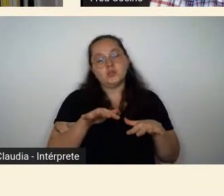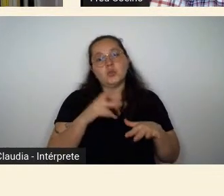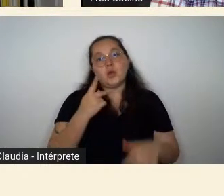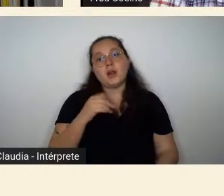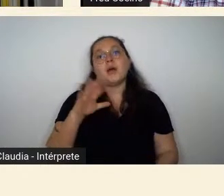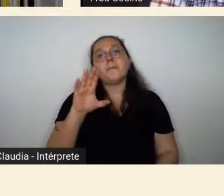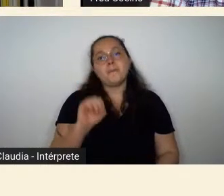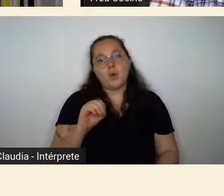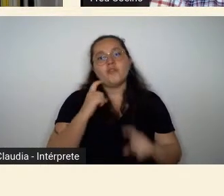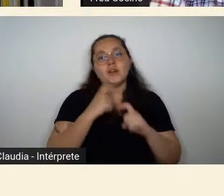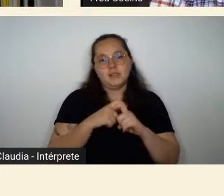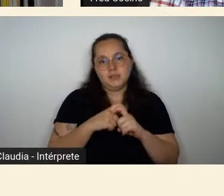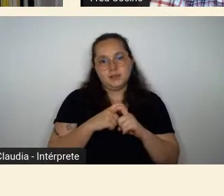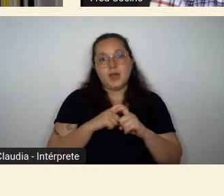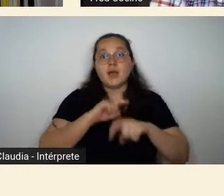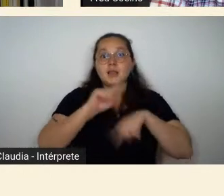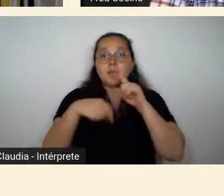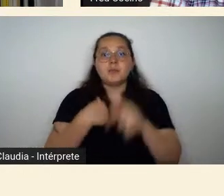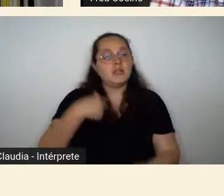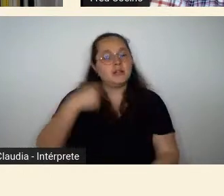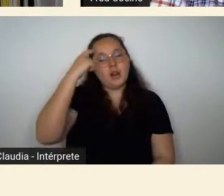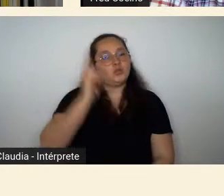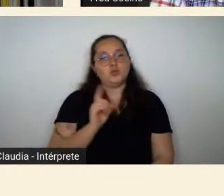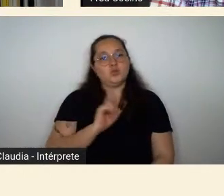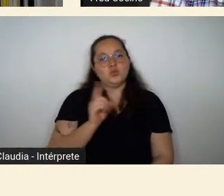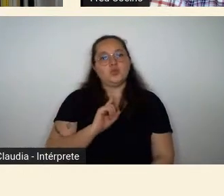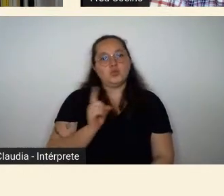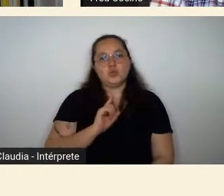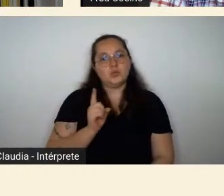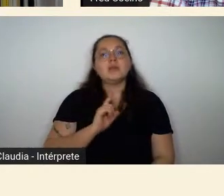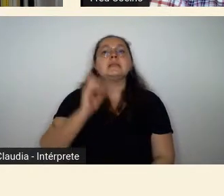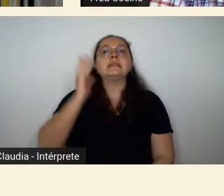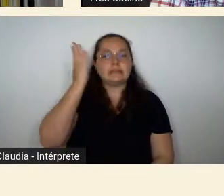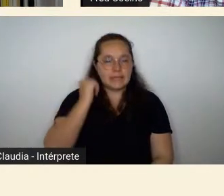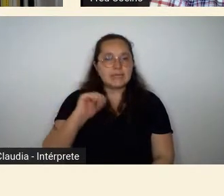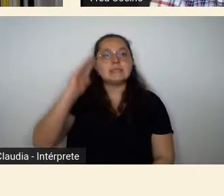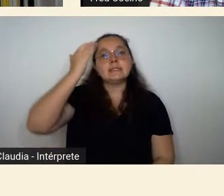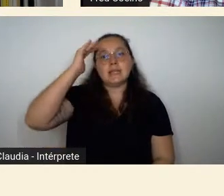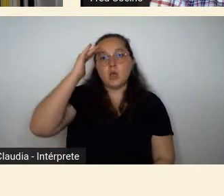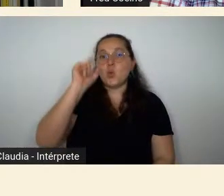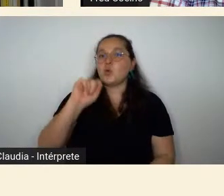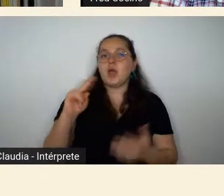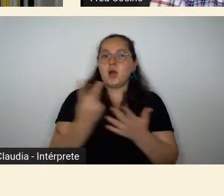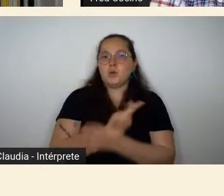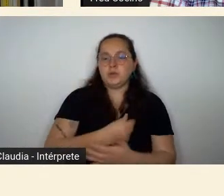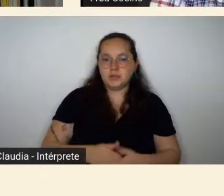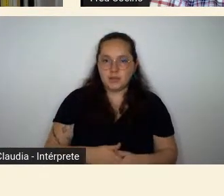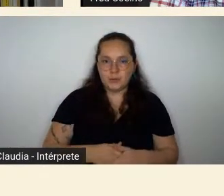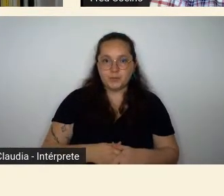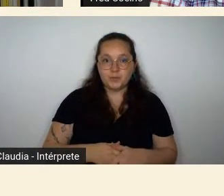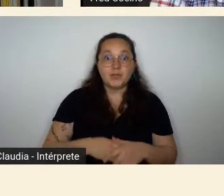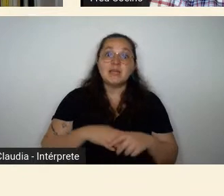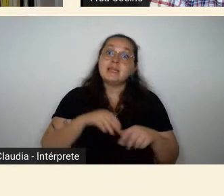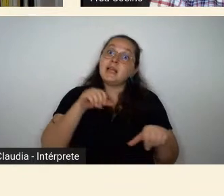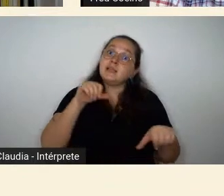postura como um engano quase que tá que tinha ocorrido e mudam totalmente passam a ser todos de